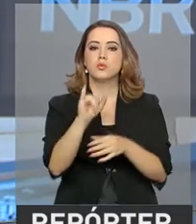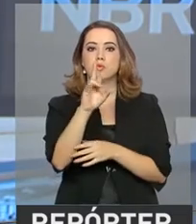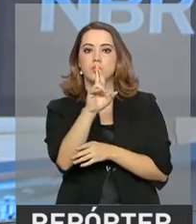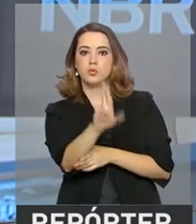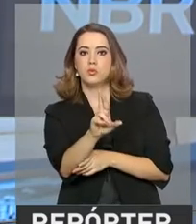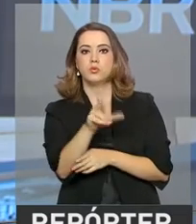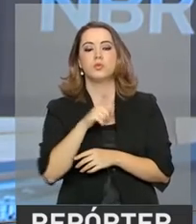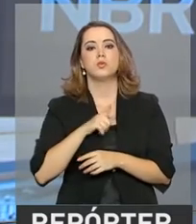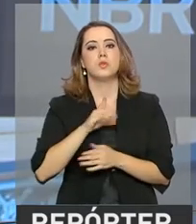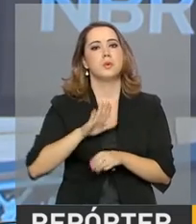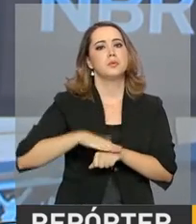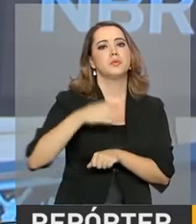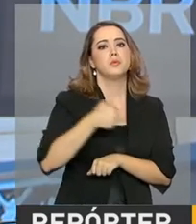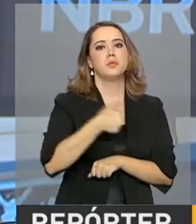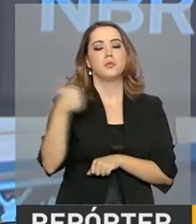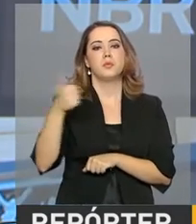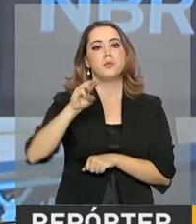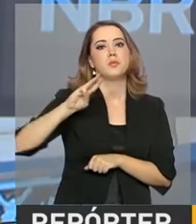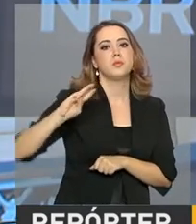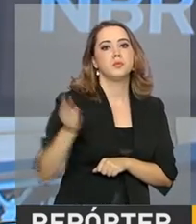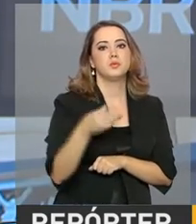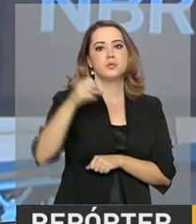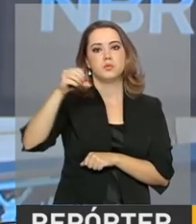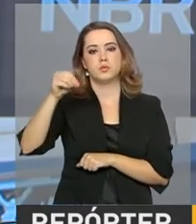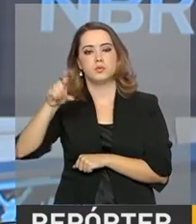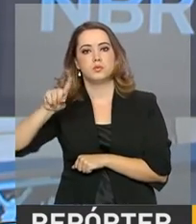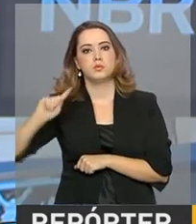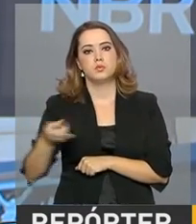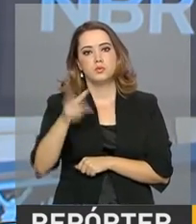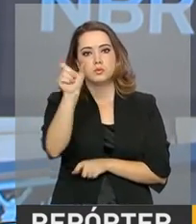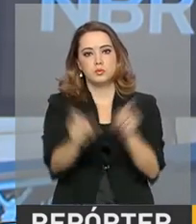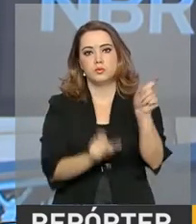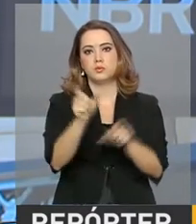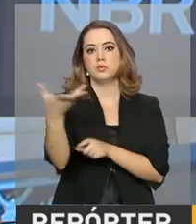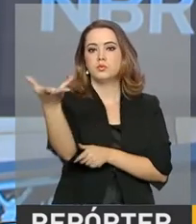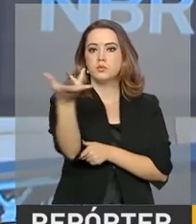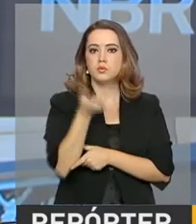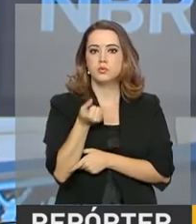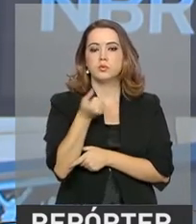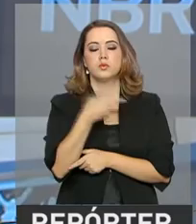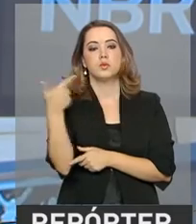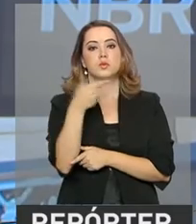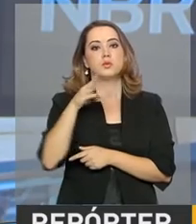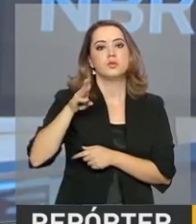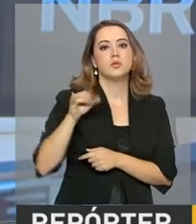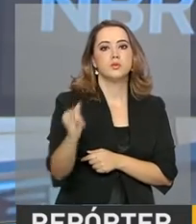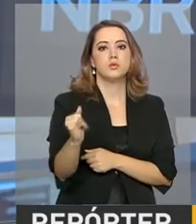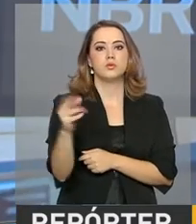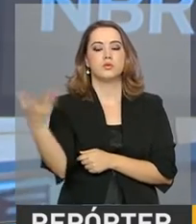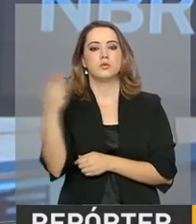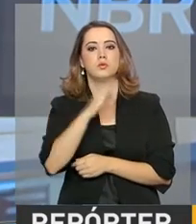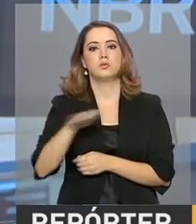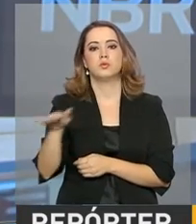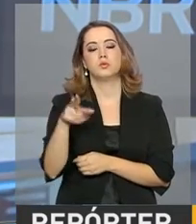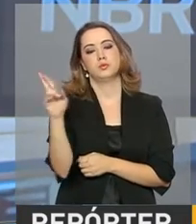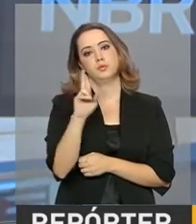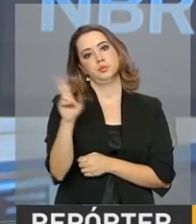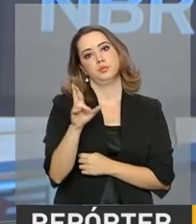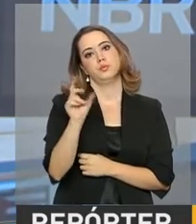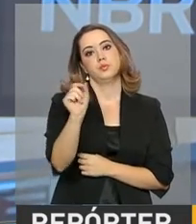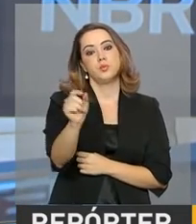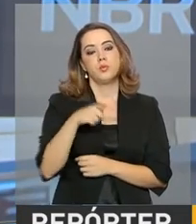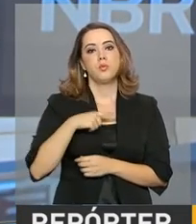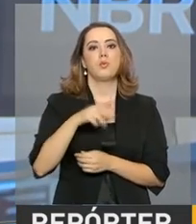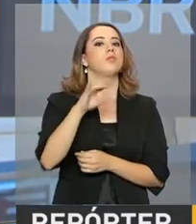Renda. Mais de 1 milhão e 900 mil contribuintes vão receber um total de 2 bilhões e meio de reais. As